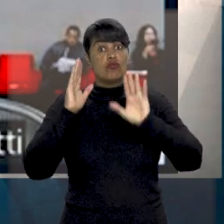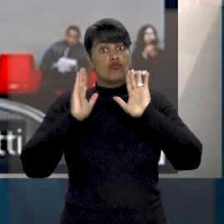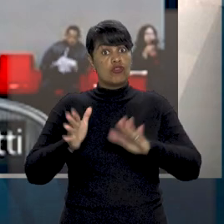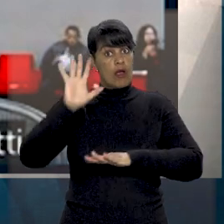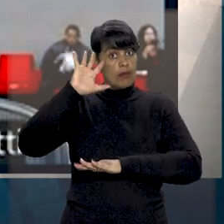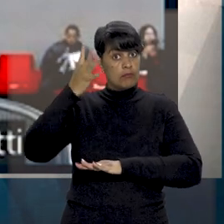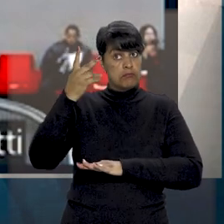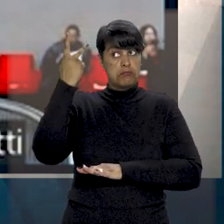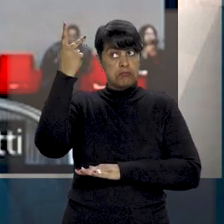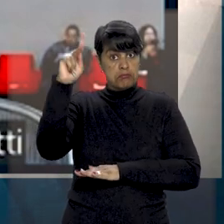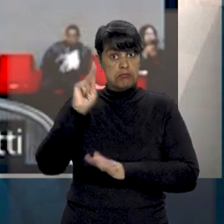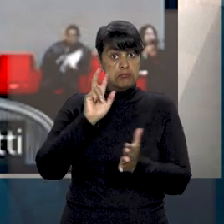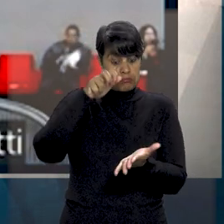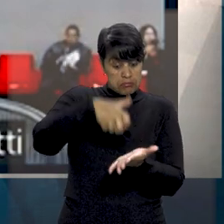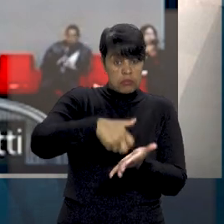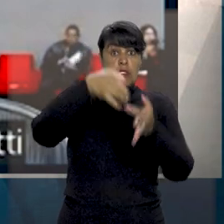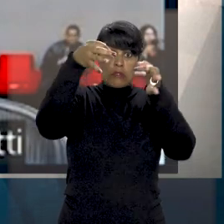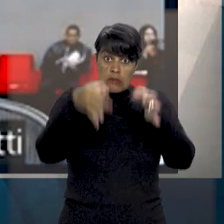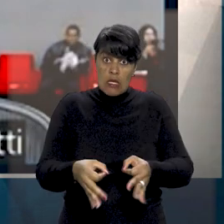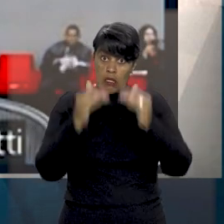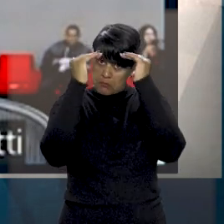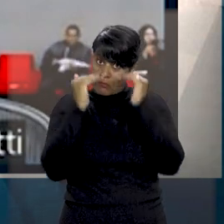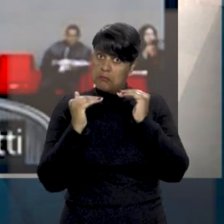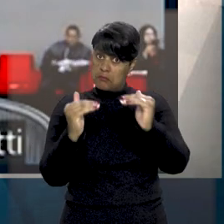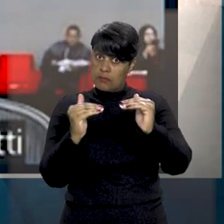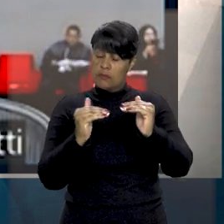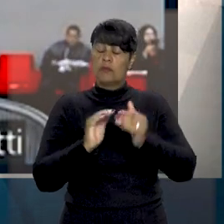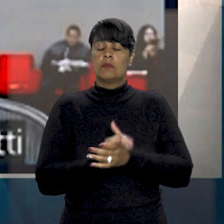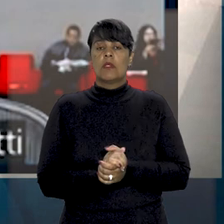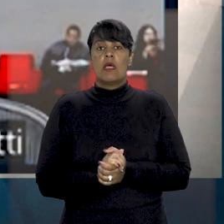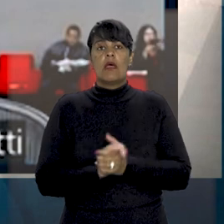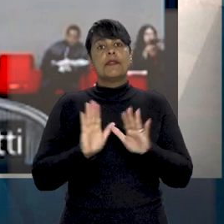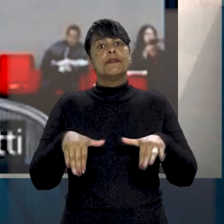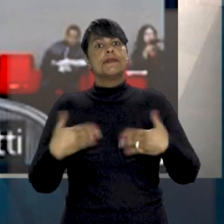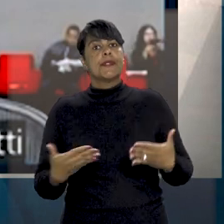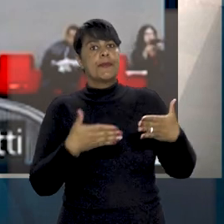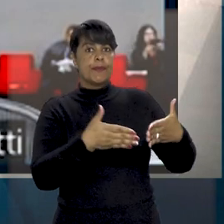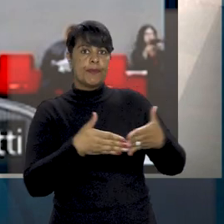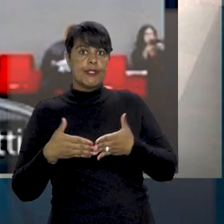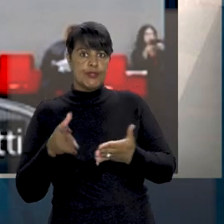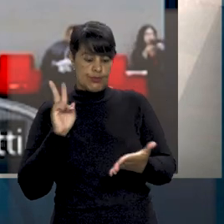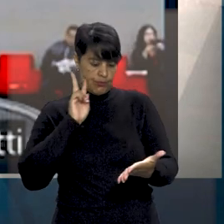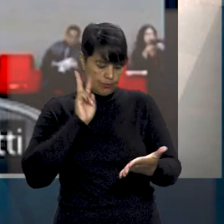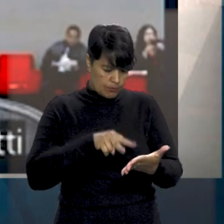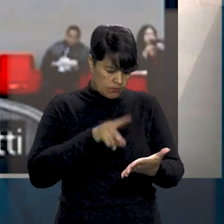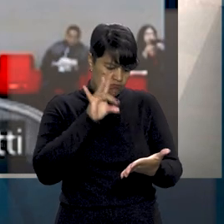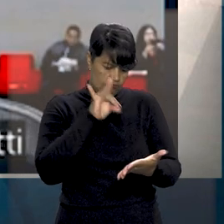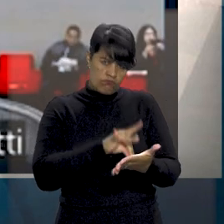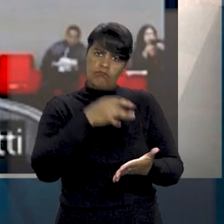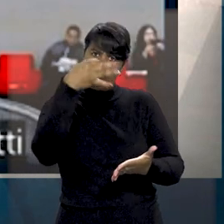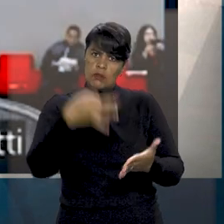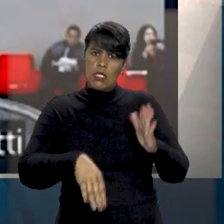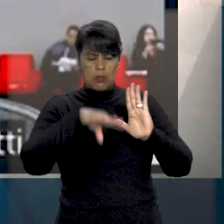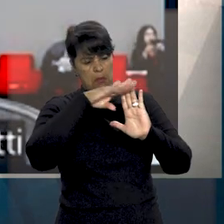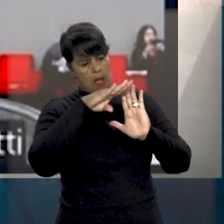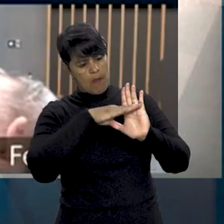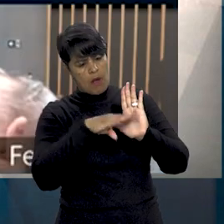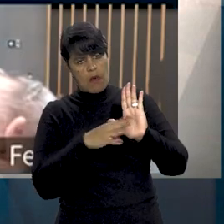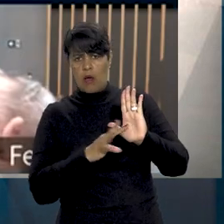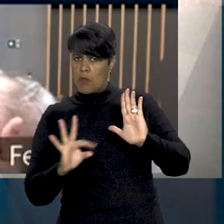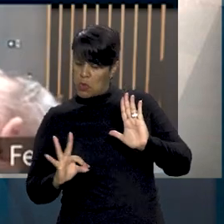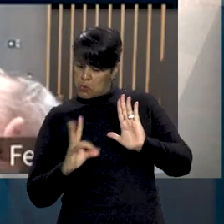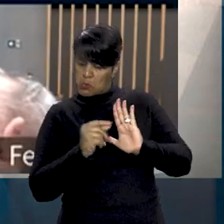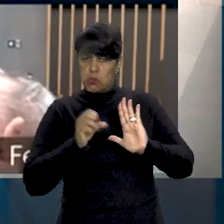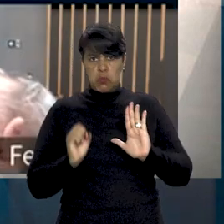estabelecidos pela própria Convenção de Arbitragem e que o pedido de homologação cumpriu os demais requisitos previstos no Código de